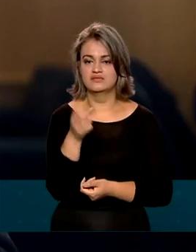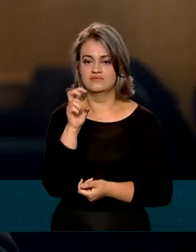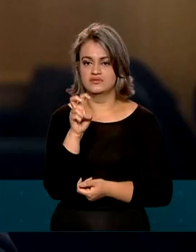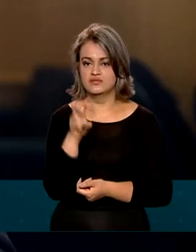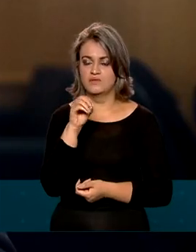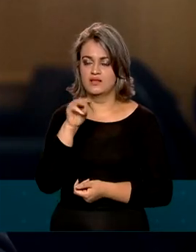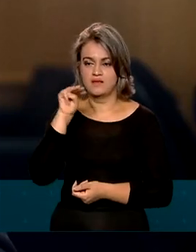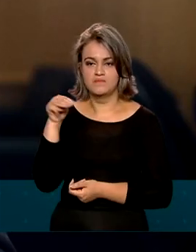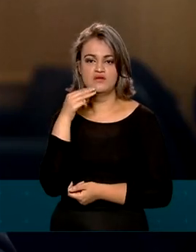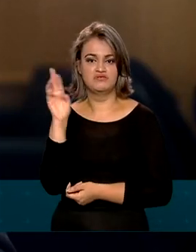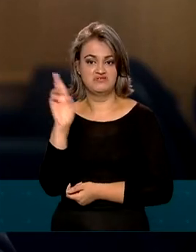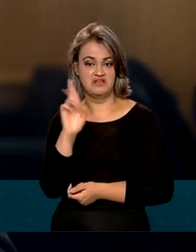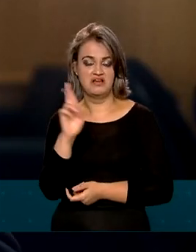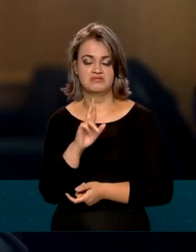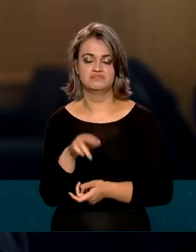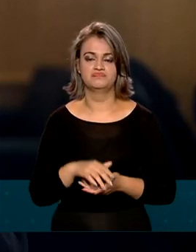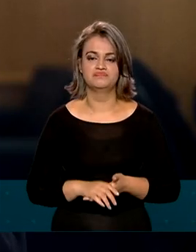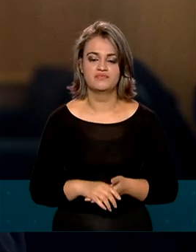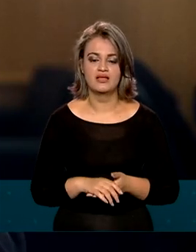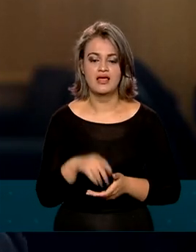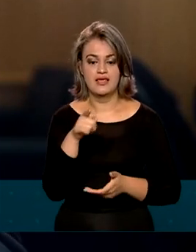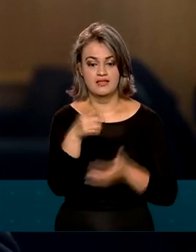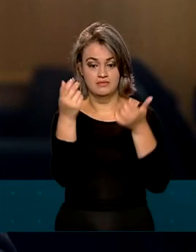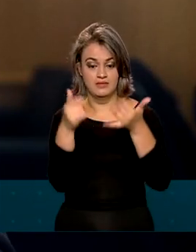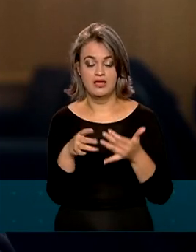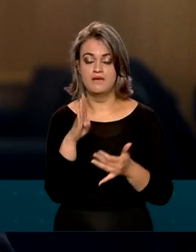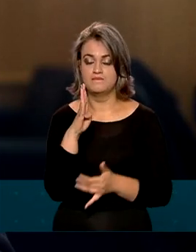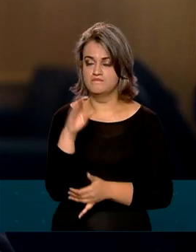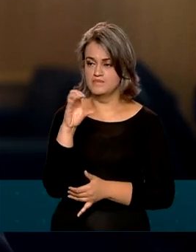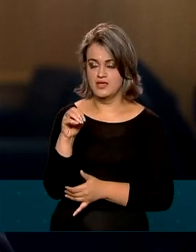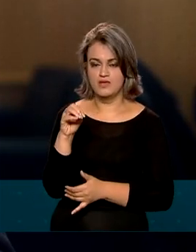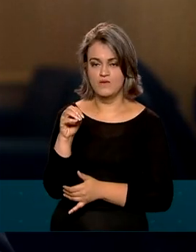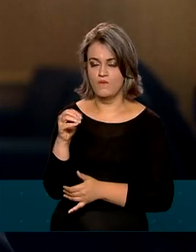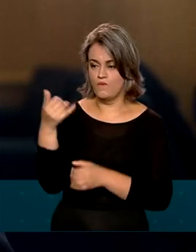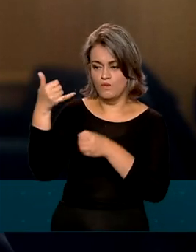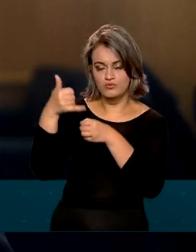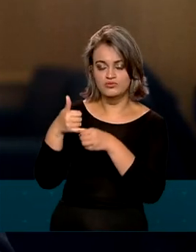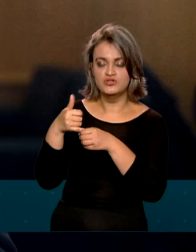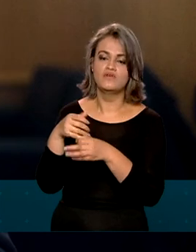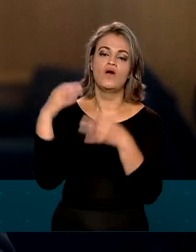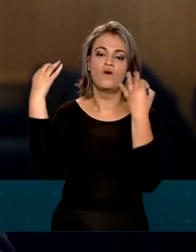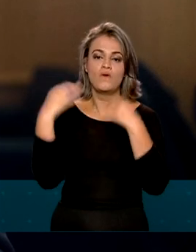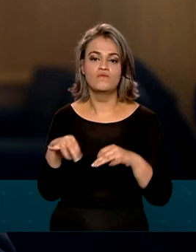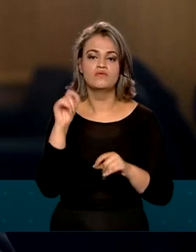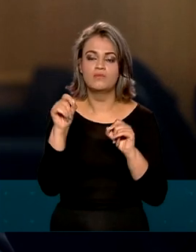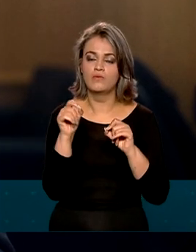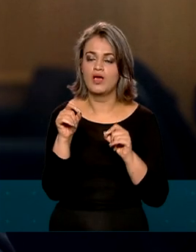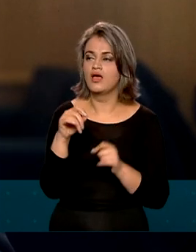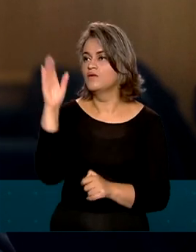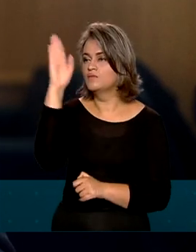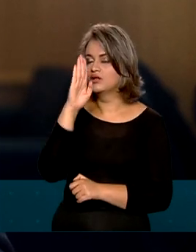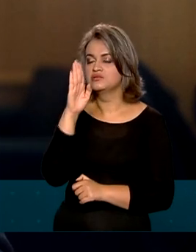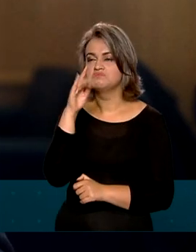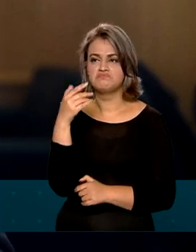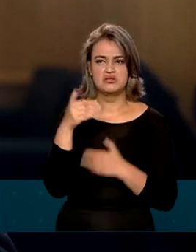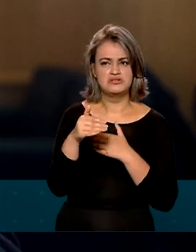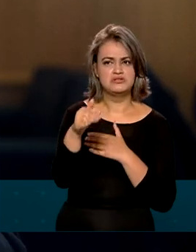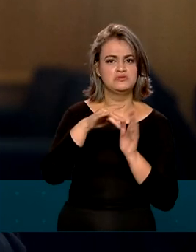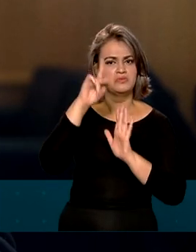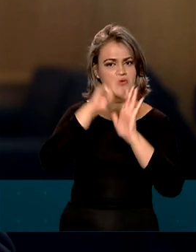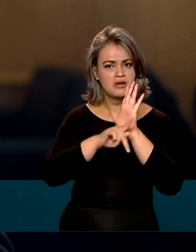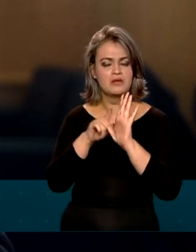Os nossos biocombustíveis contribuem para que o país venha a confirmar os cenários previstos por